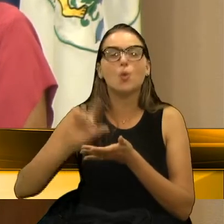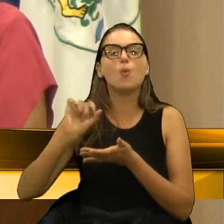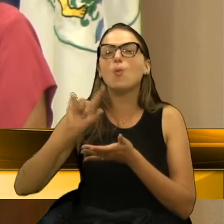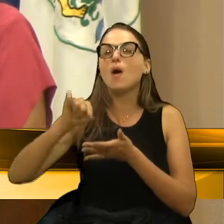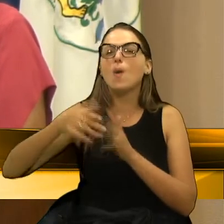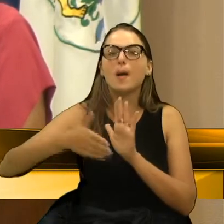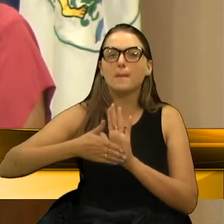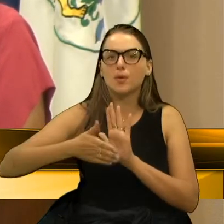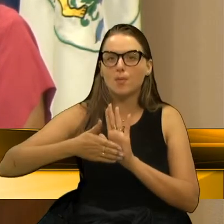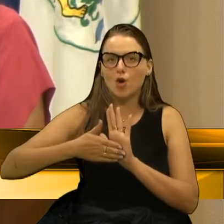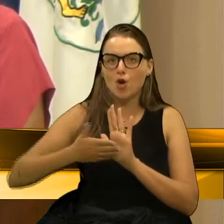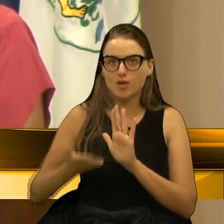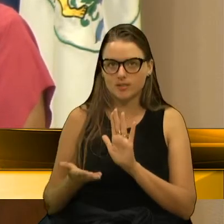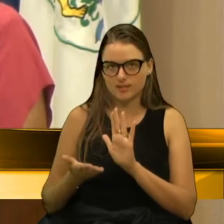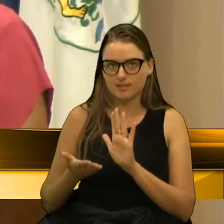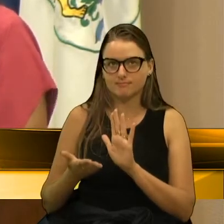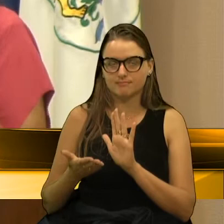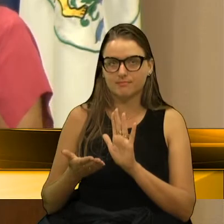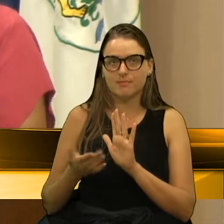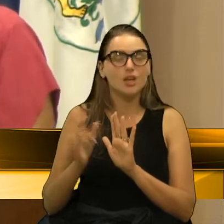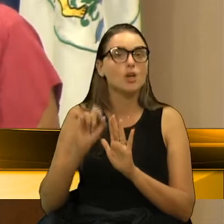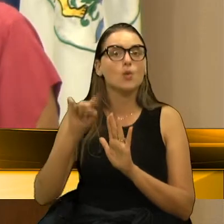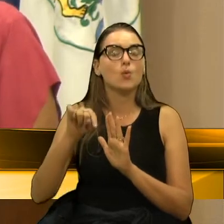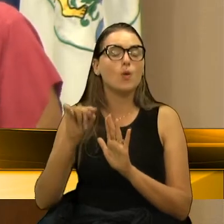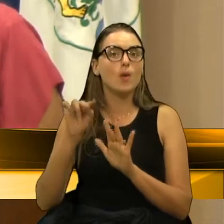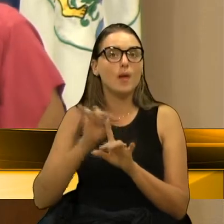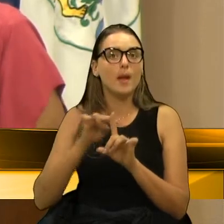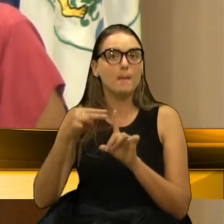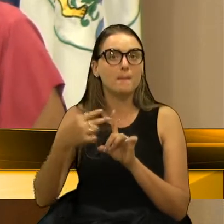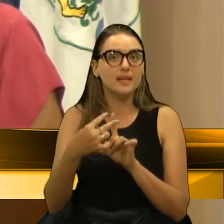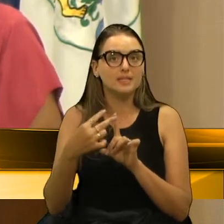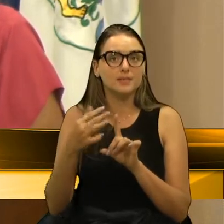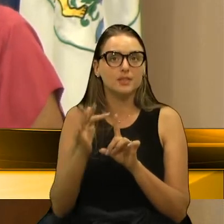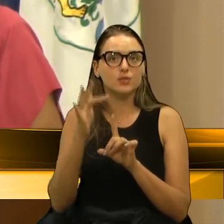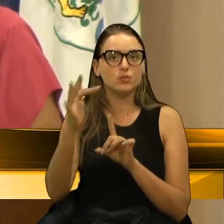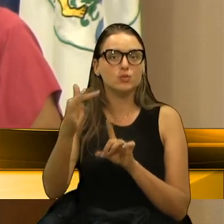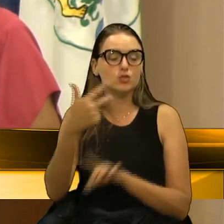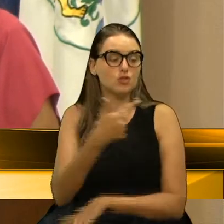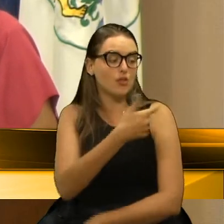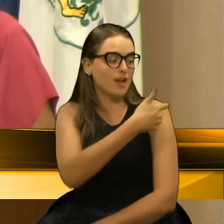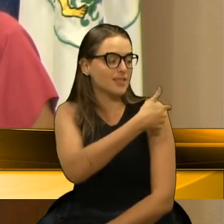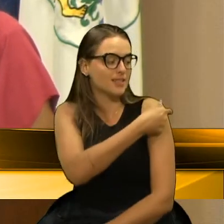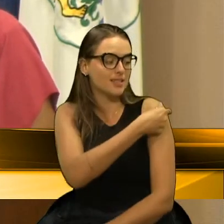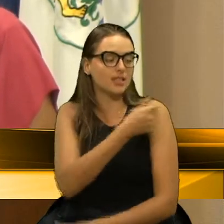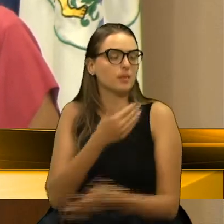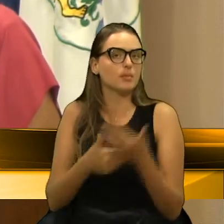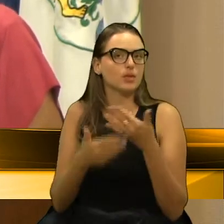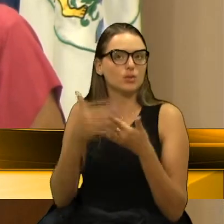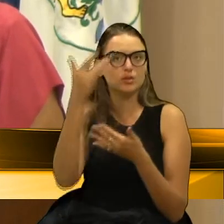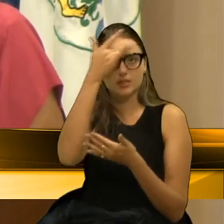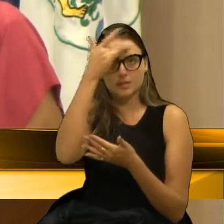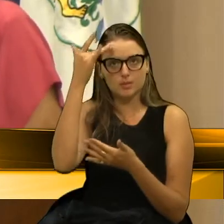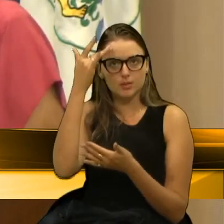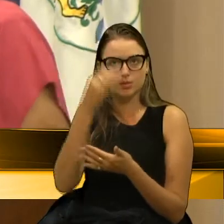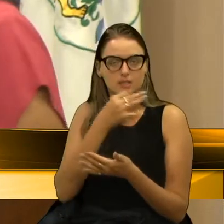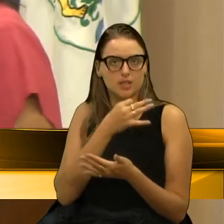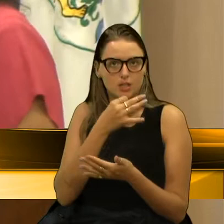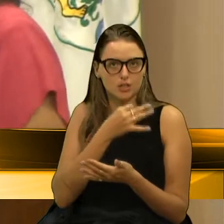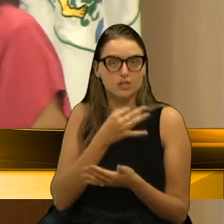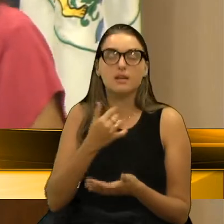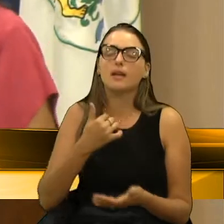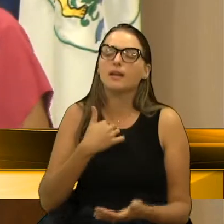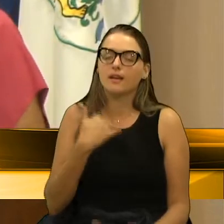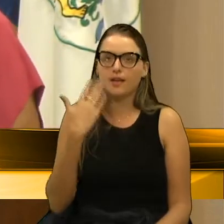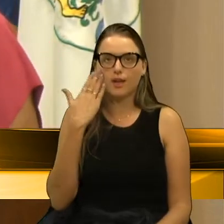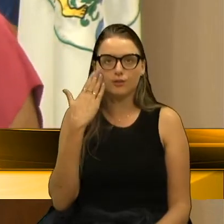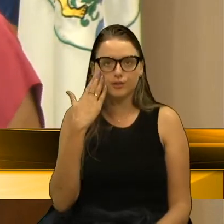as perspectivas reais de vacinação da população caxiense. Eu sei que ainda